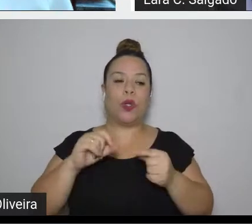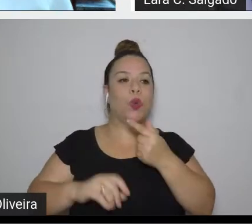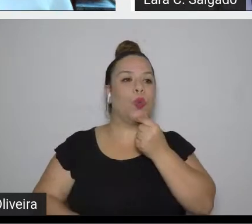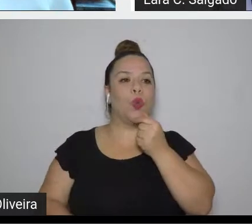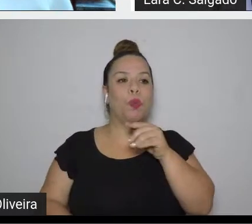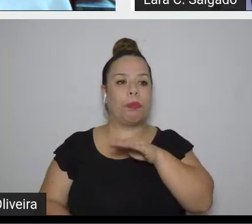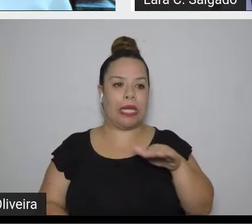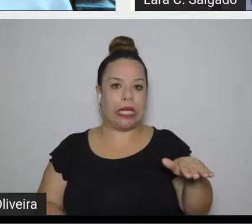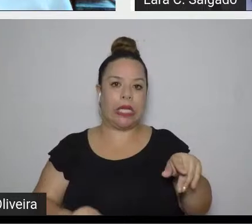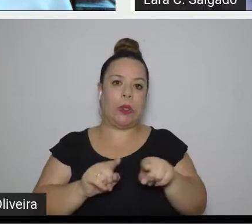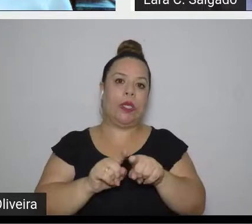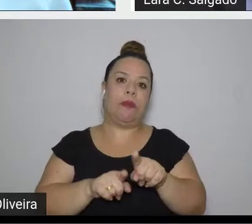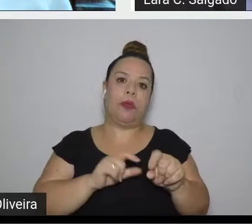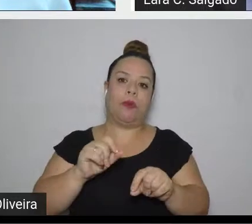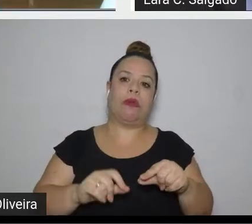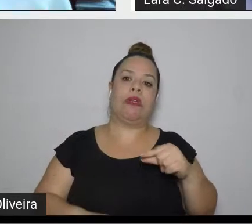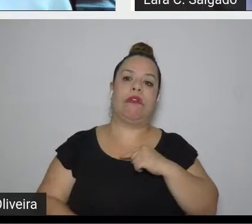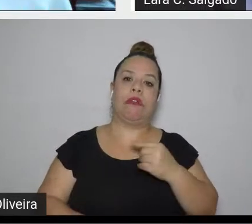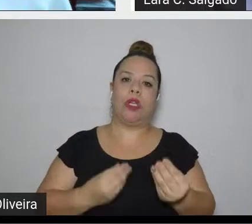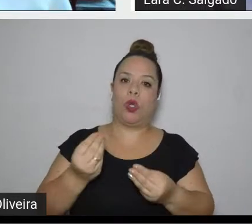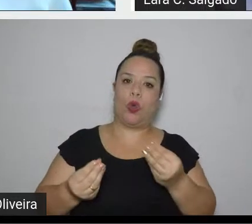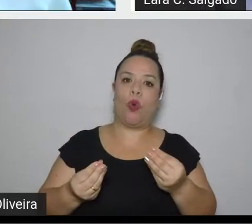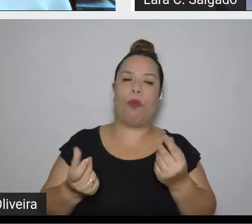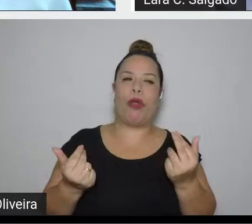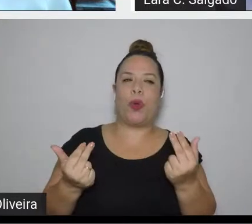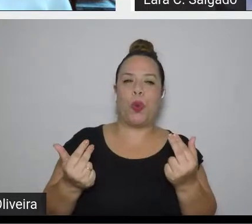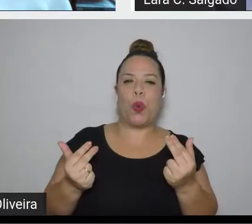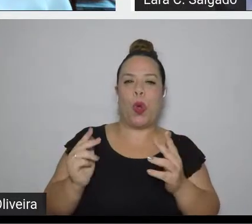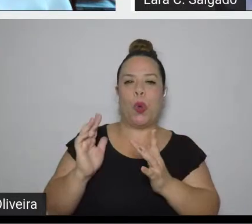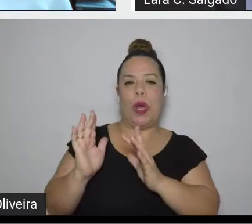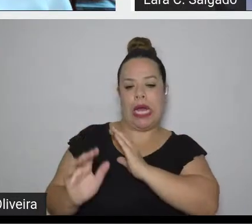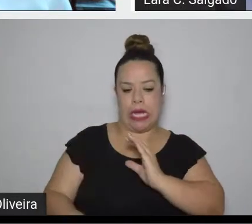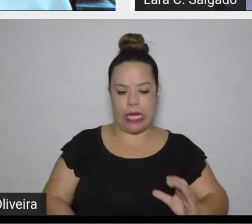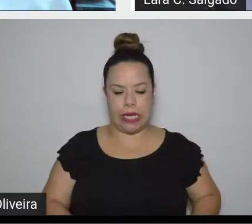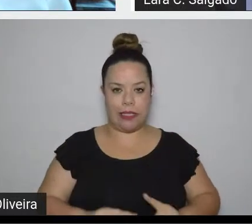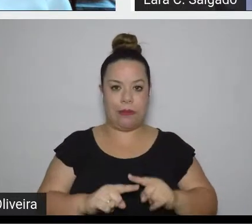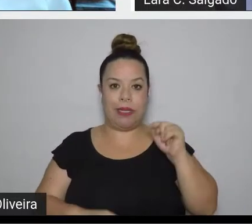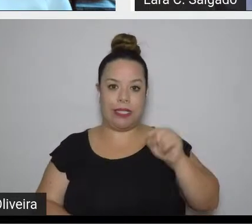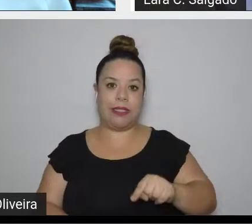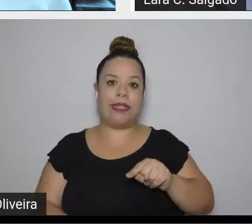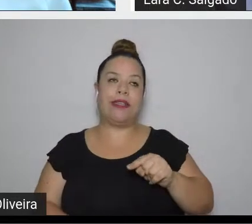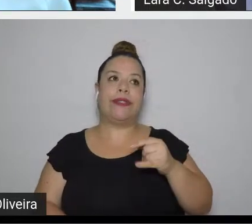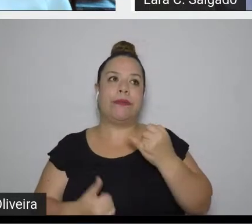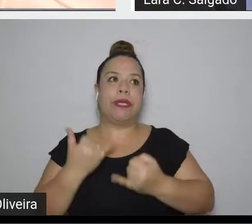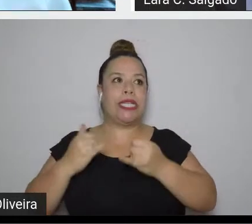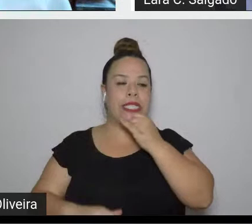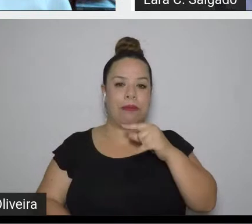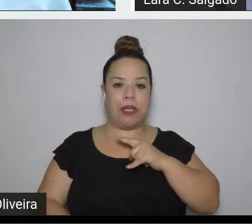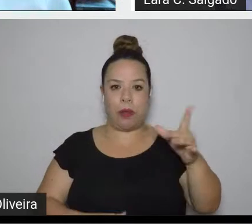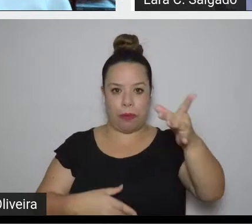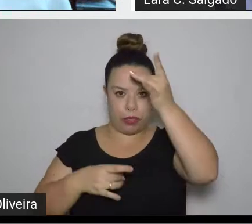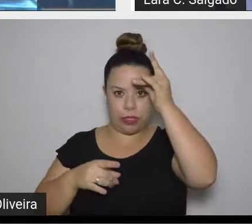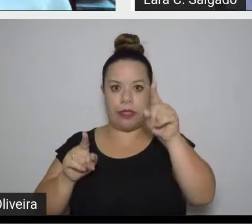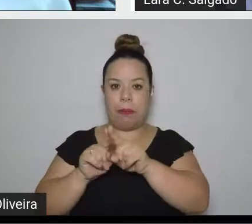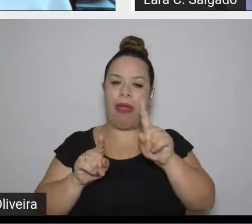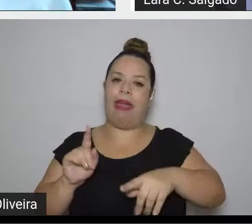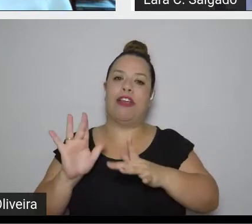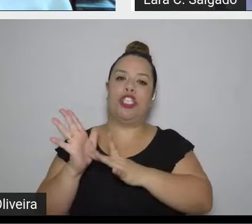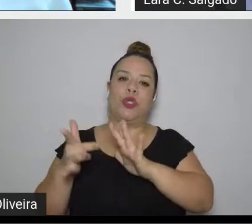seria como Cristo, mas dessa vez parece que o personagem é Cristo, é Jesus mesmo.